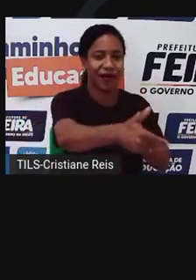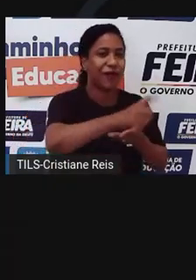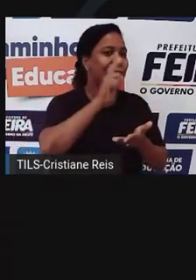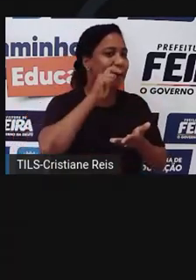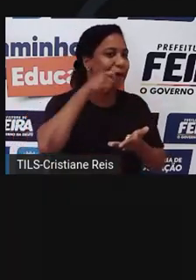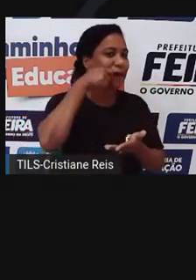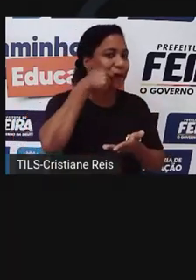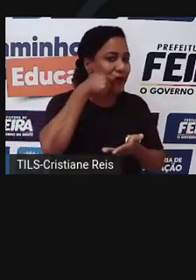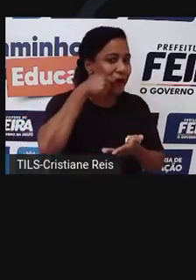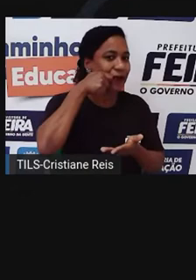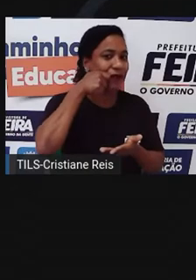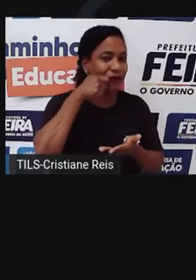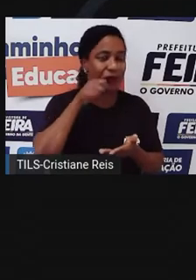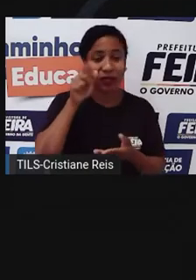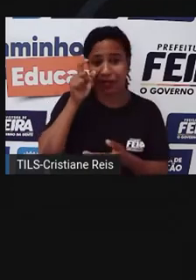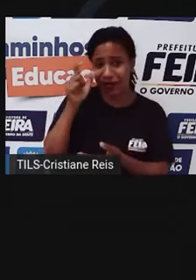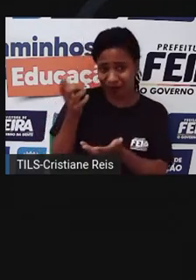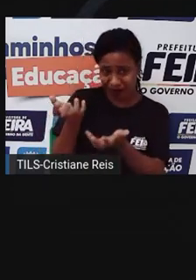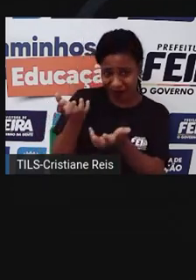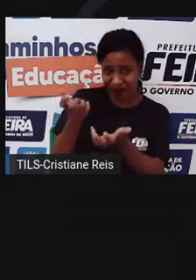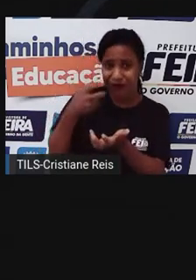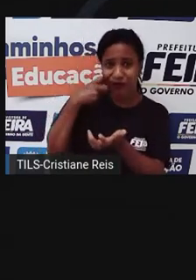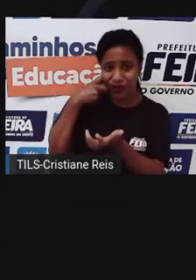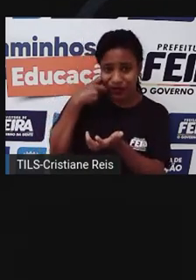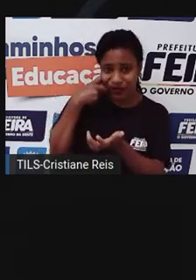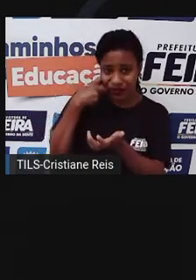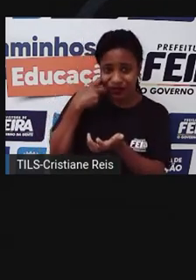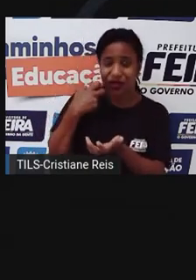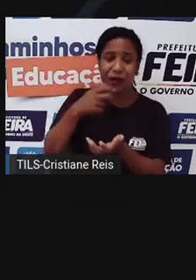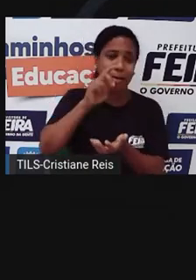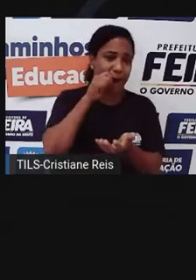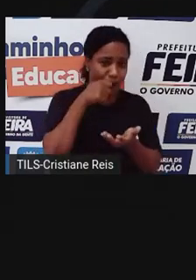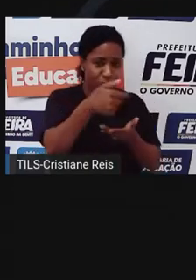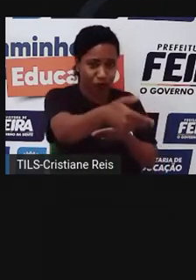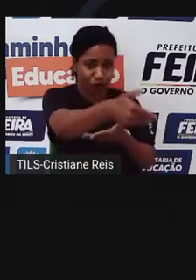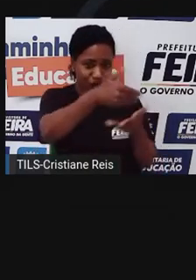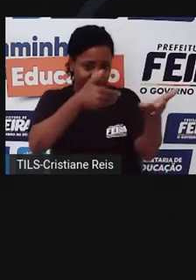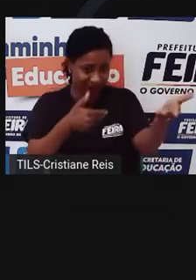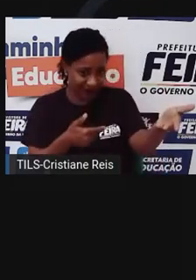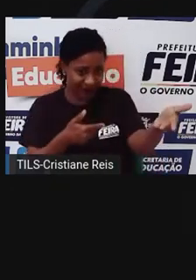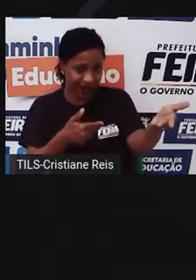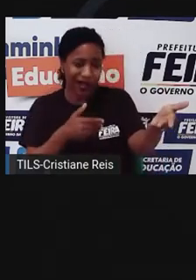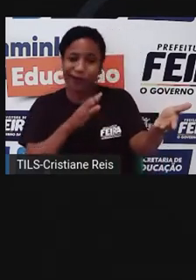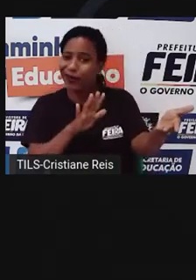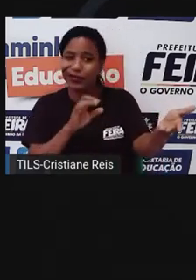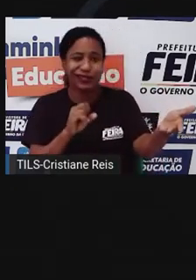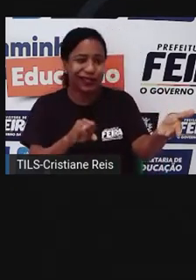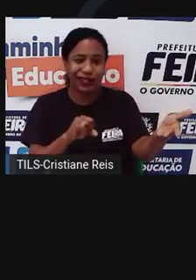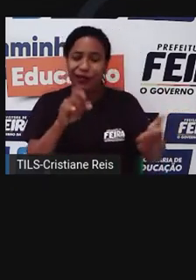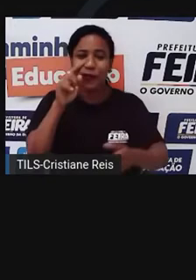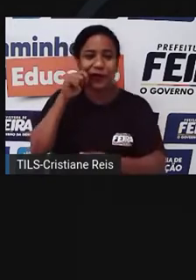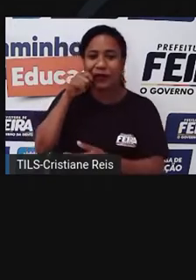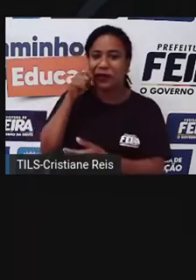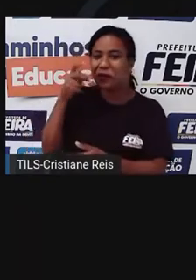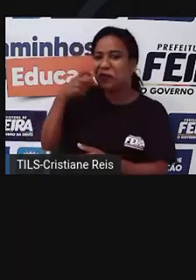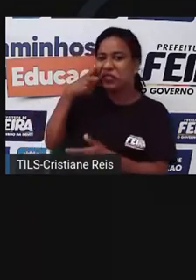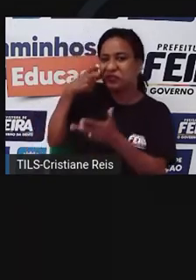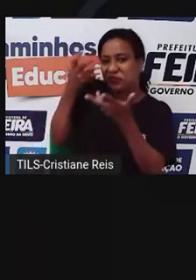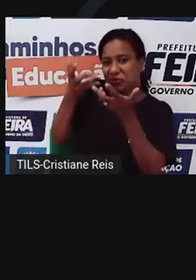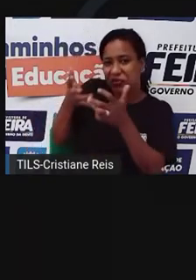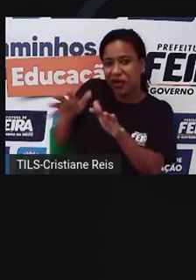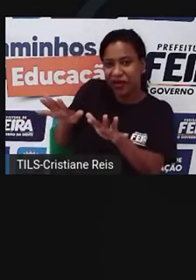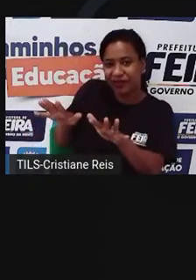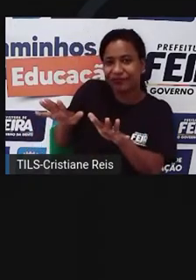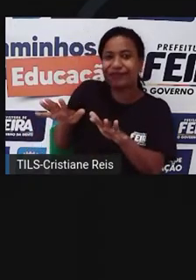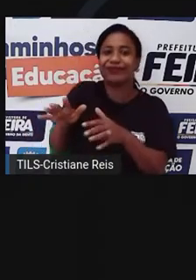padeiro tenha interesse no peixe do pescador. Caso contrário, o pescador não conseguiria o pão que desejava em uma troca direta. Para que ele